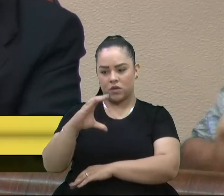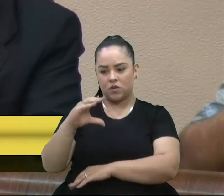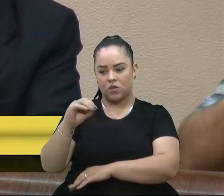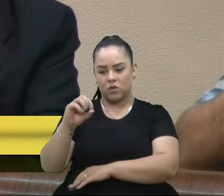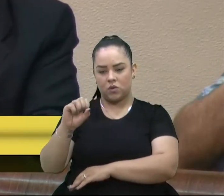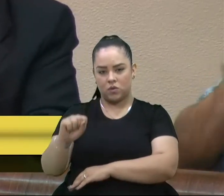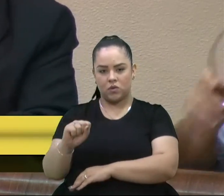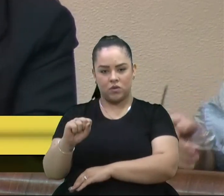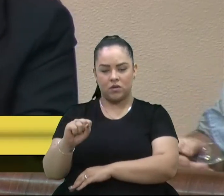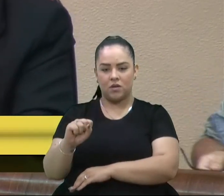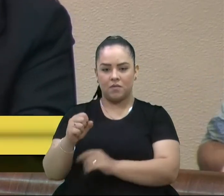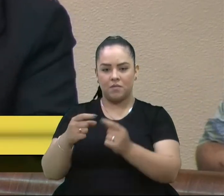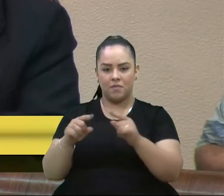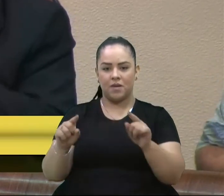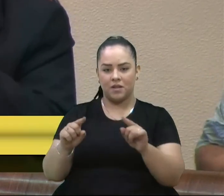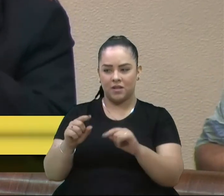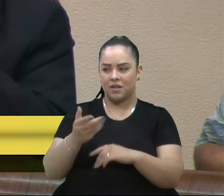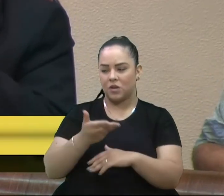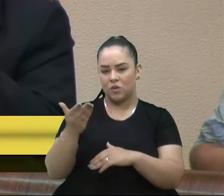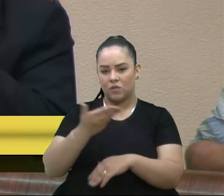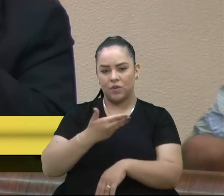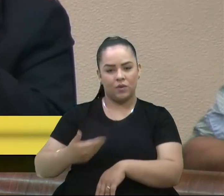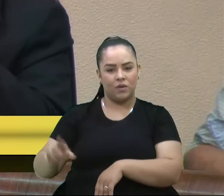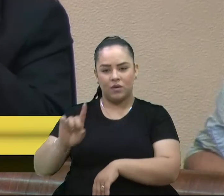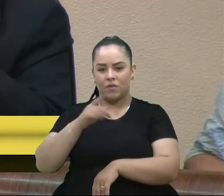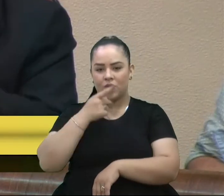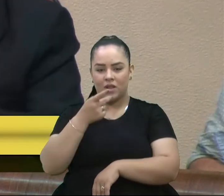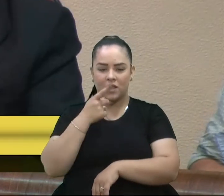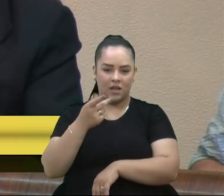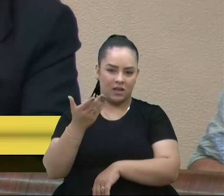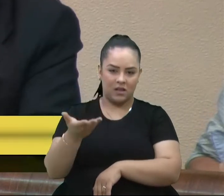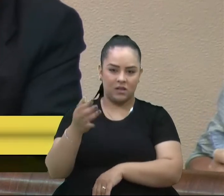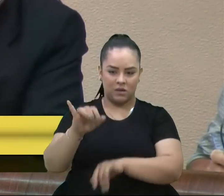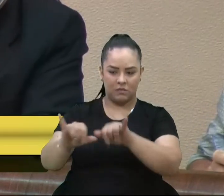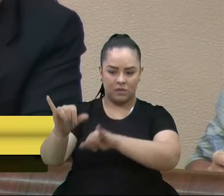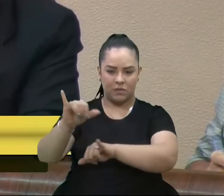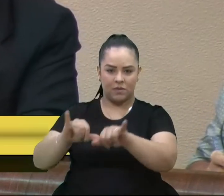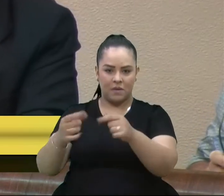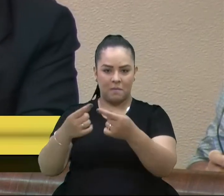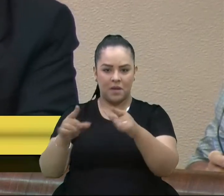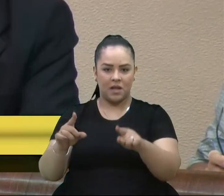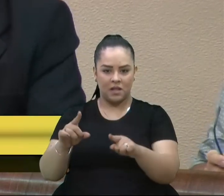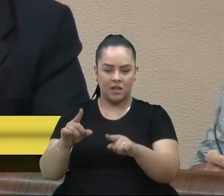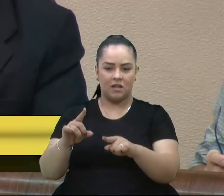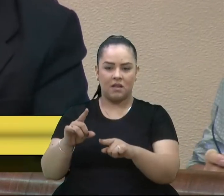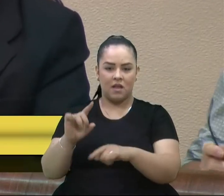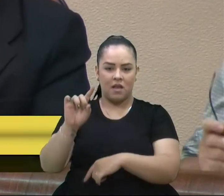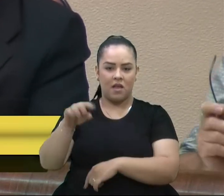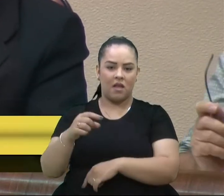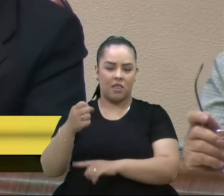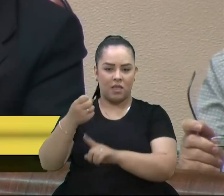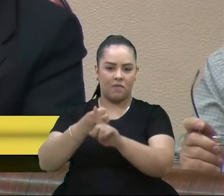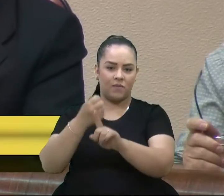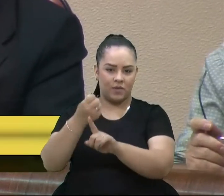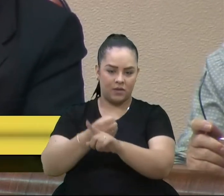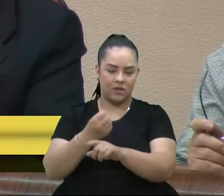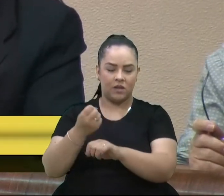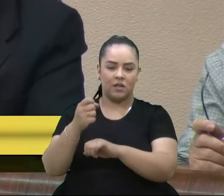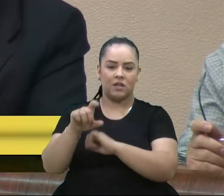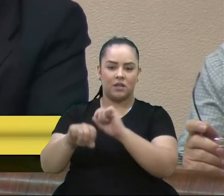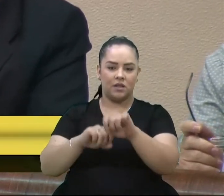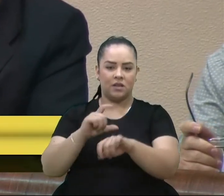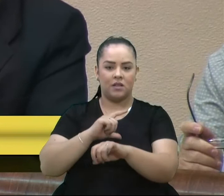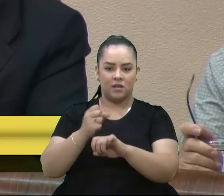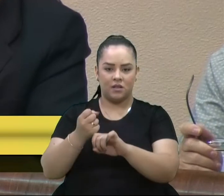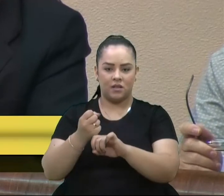também, não como agrotóxicos, mas sim como defensivos agrícolas. O problema, vereador Velocino, que